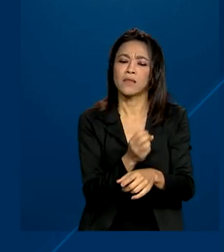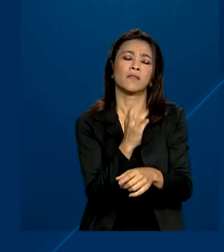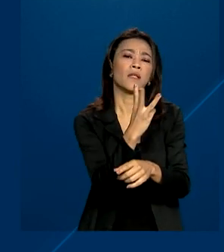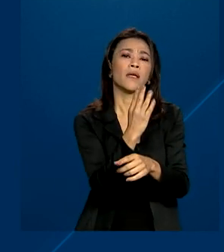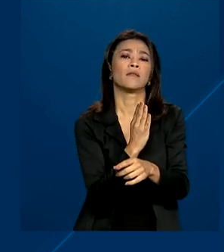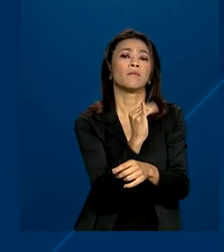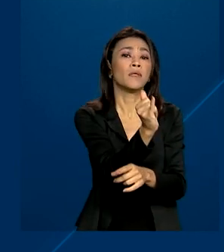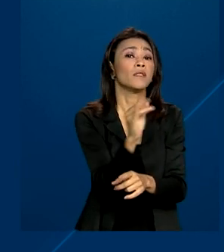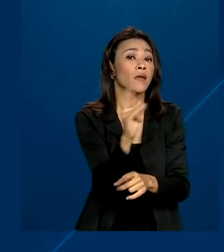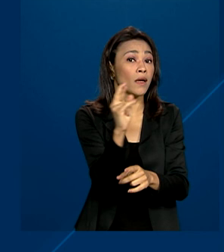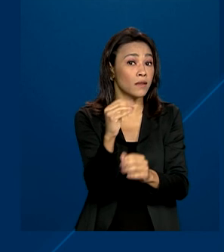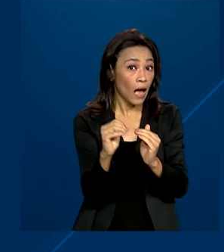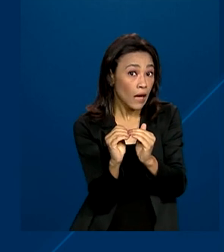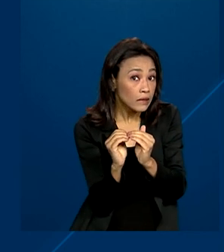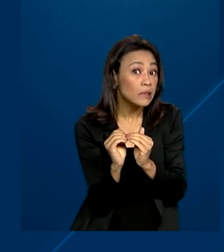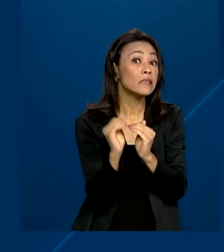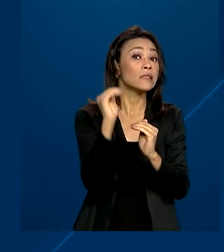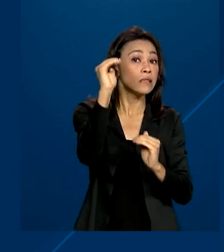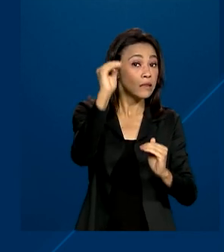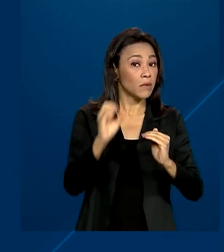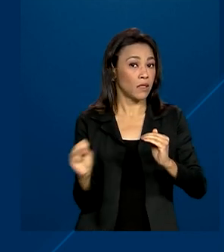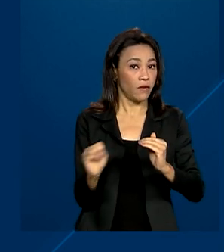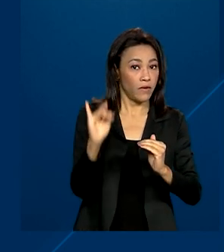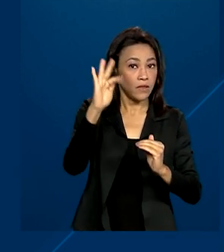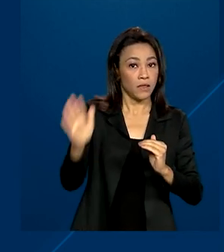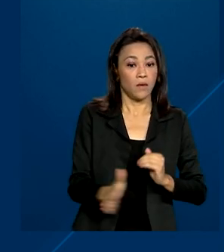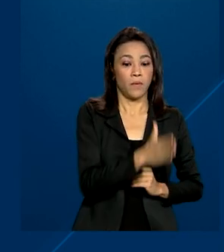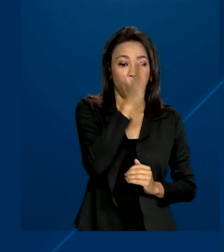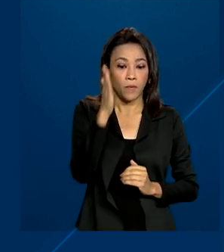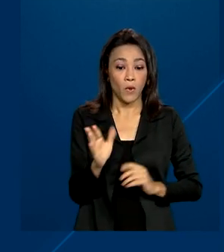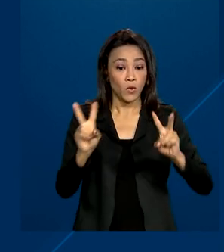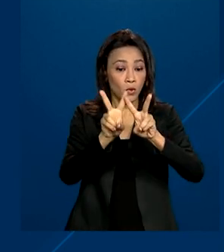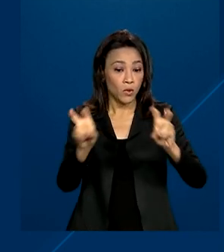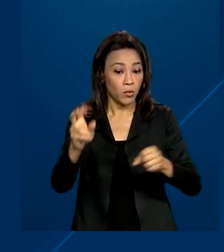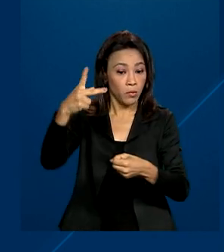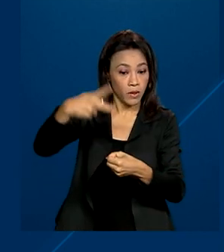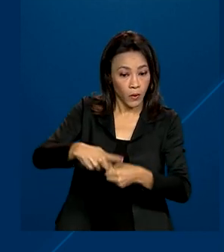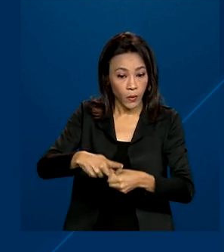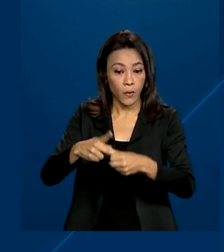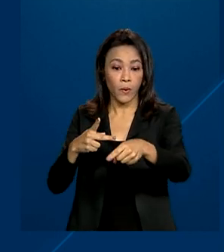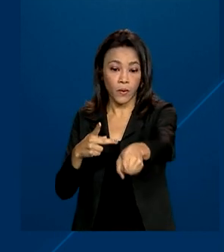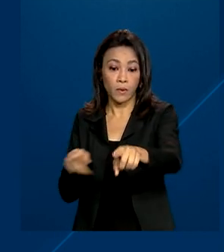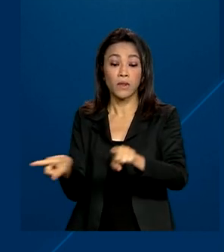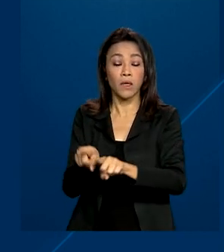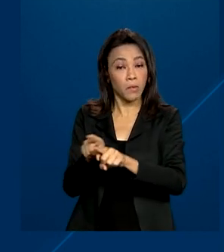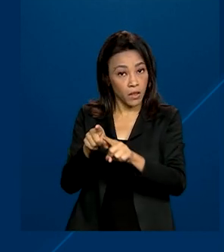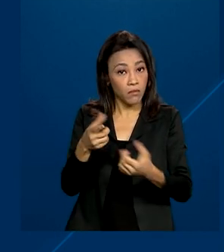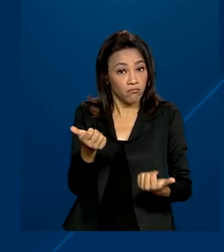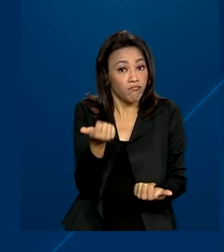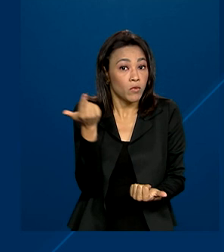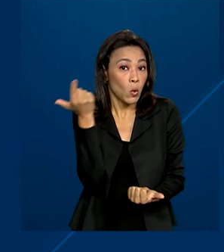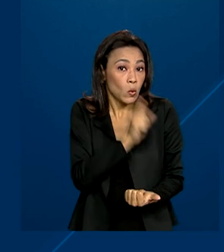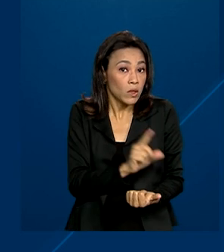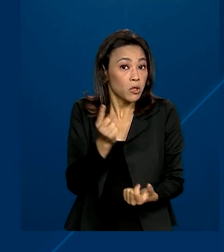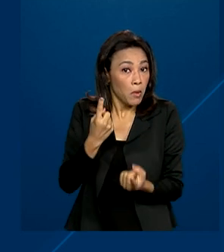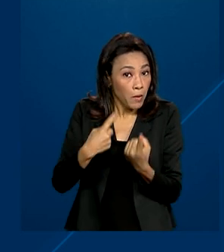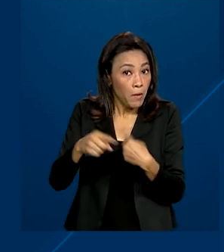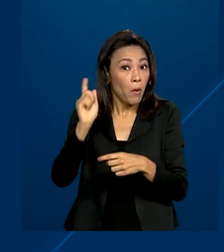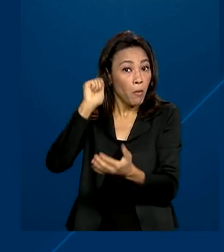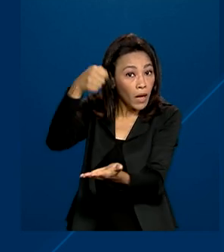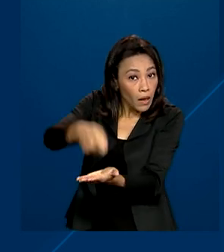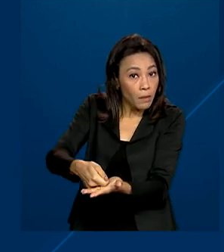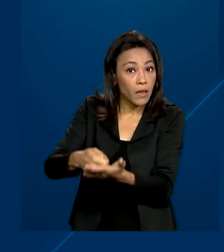acima da inflação. A alta do petróleo no mercado internacional também contribuiu para o pagamento recorde da